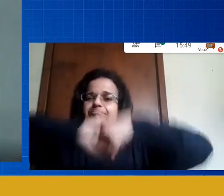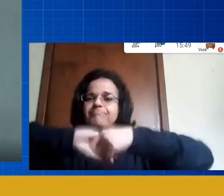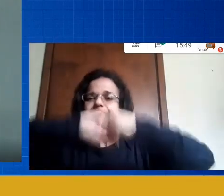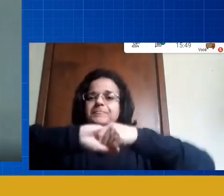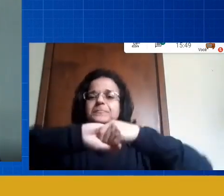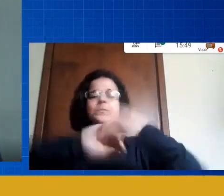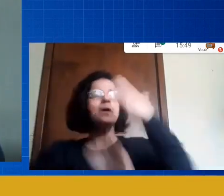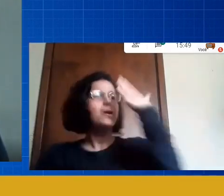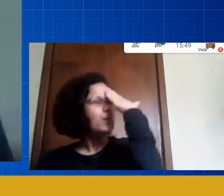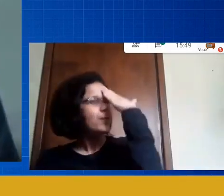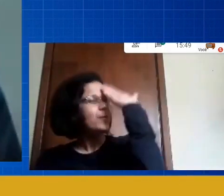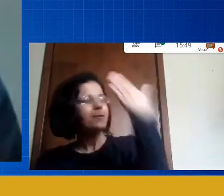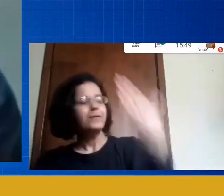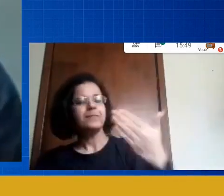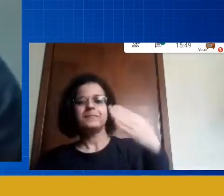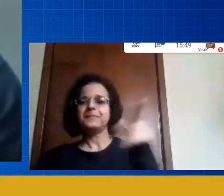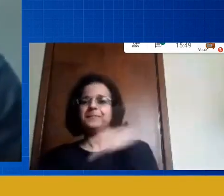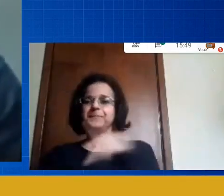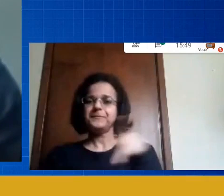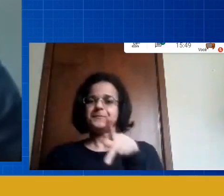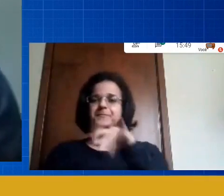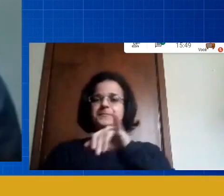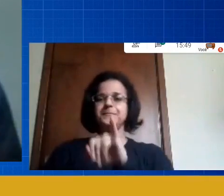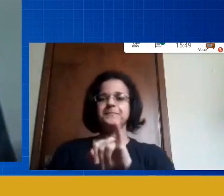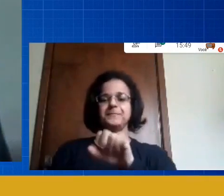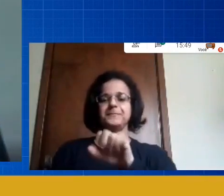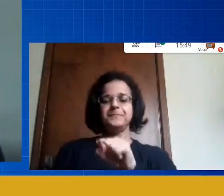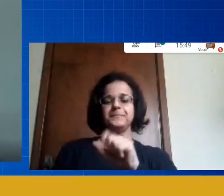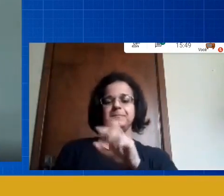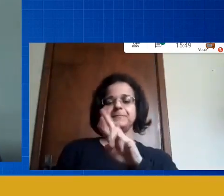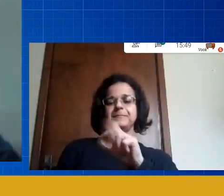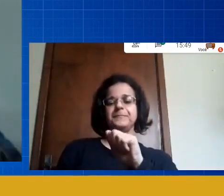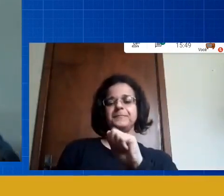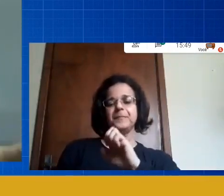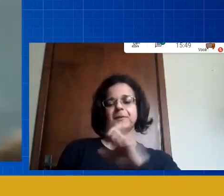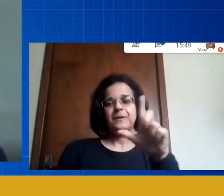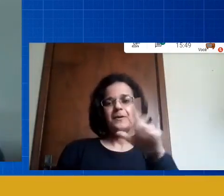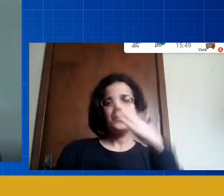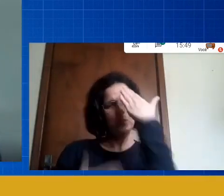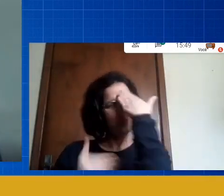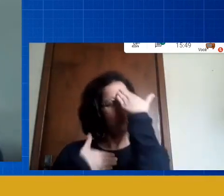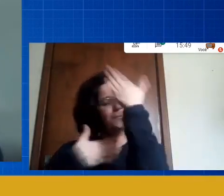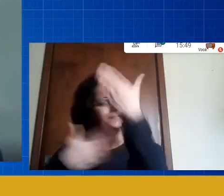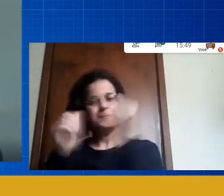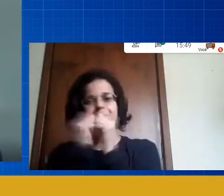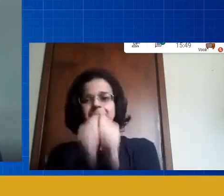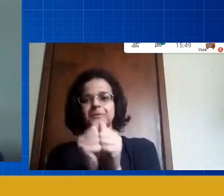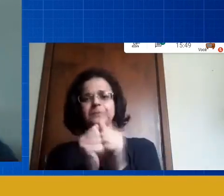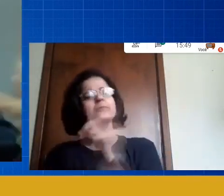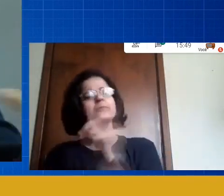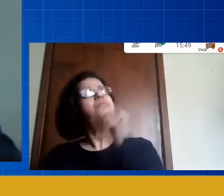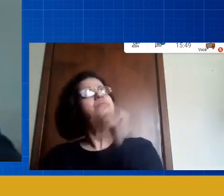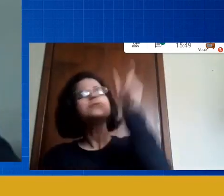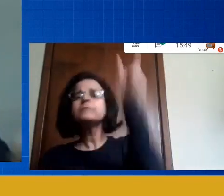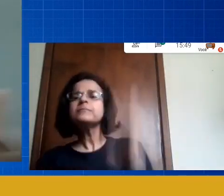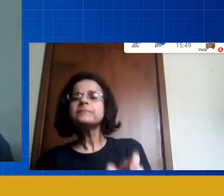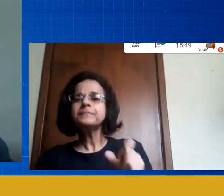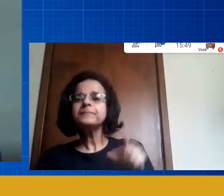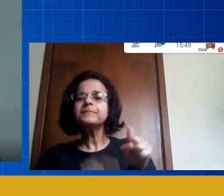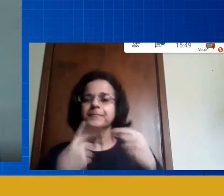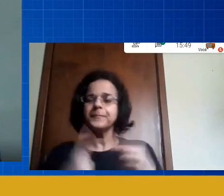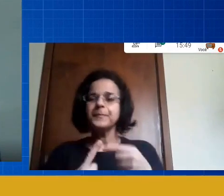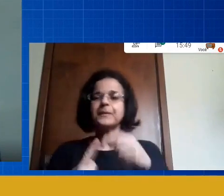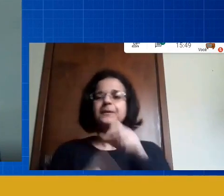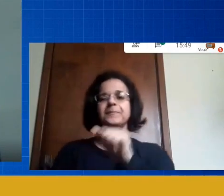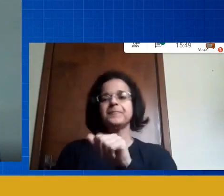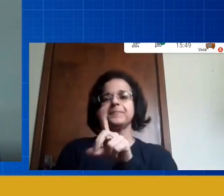pelo convite né Israel obrigado por estar presente conosco não só ele mas Adriana o que você